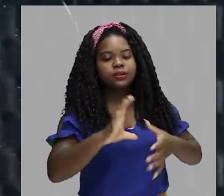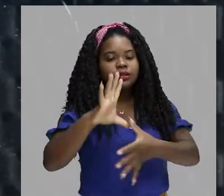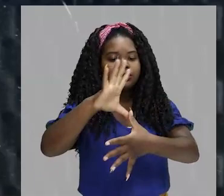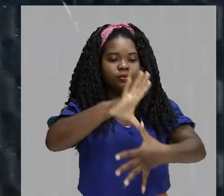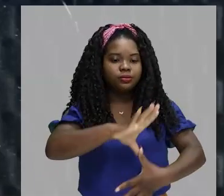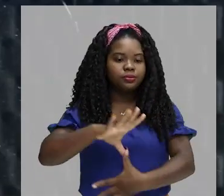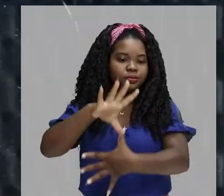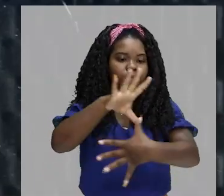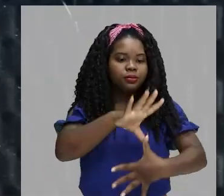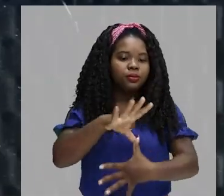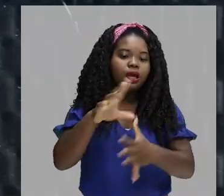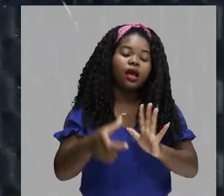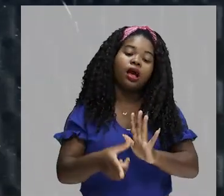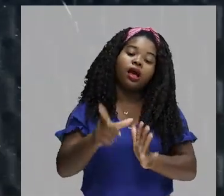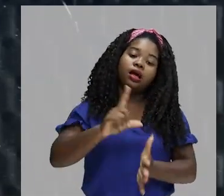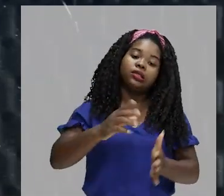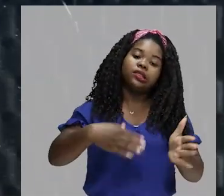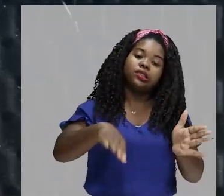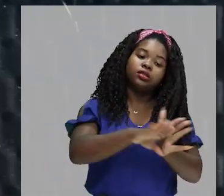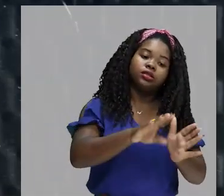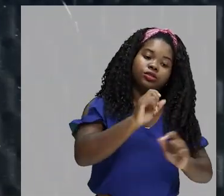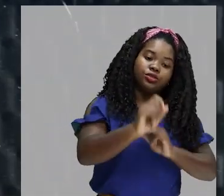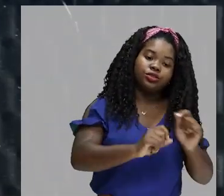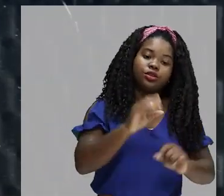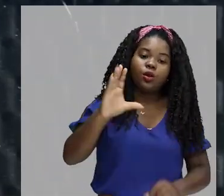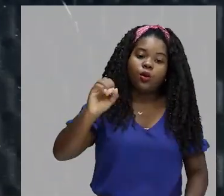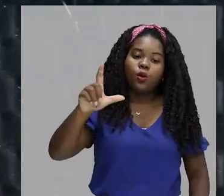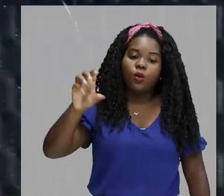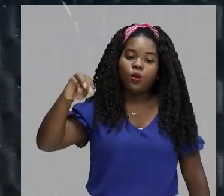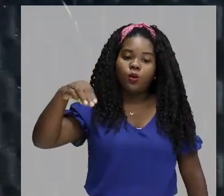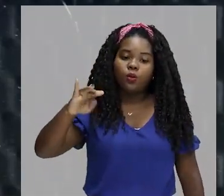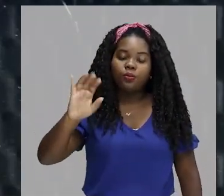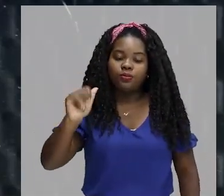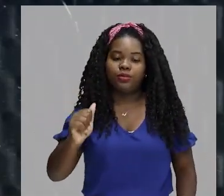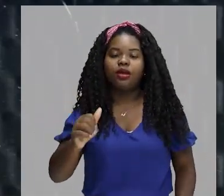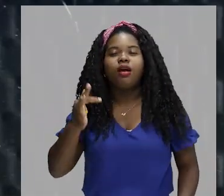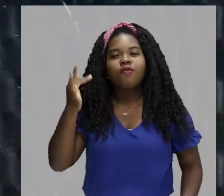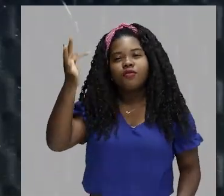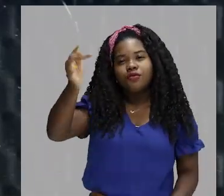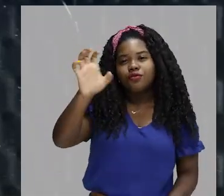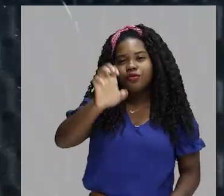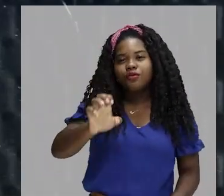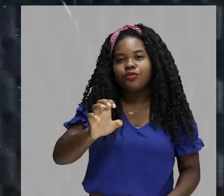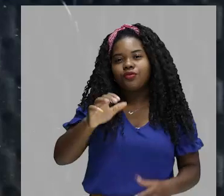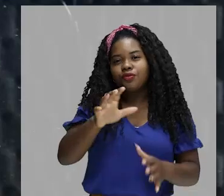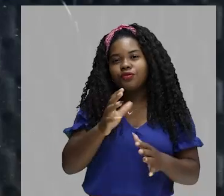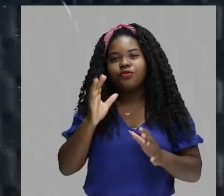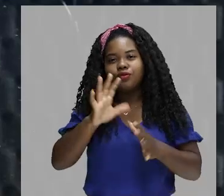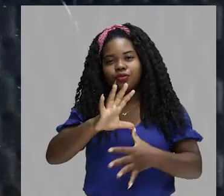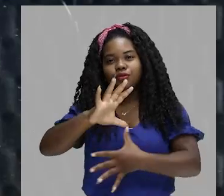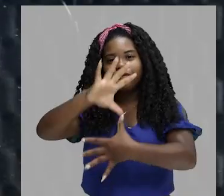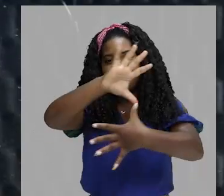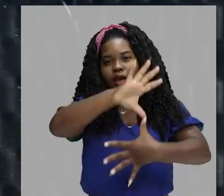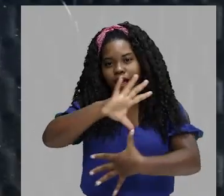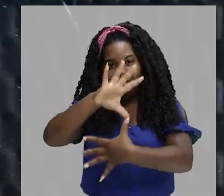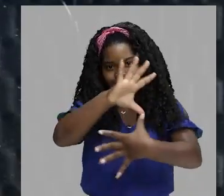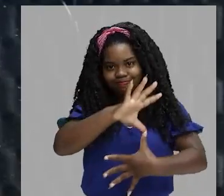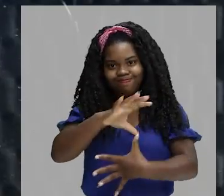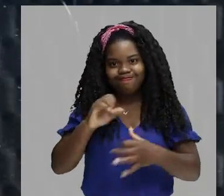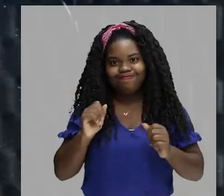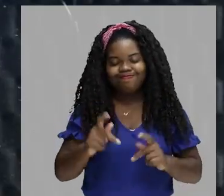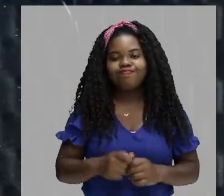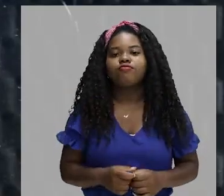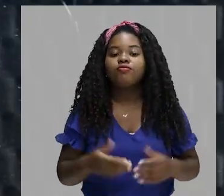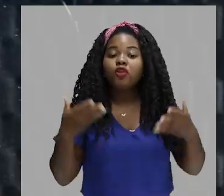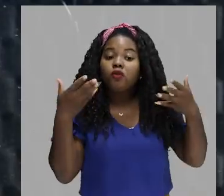antes da chegada de Colombo, a futura América conquistada e colonizada pelos espanhóis. Evidente que